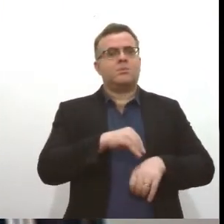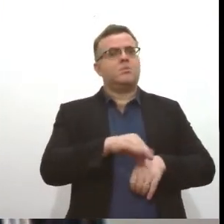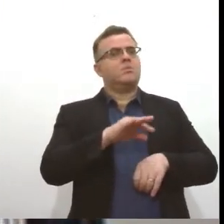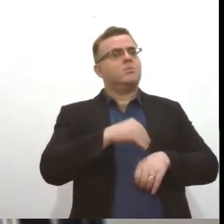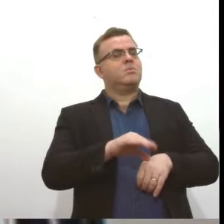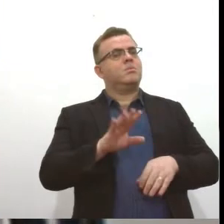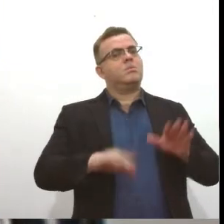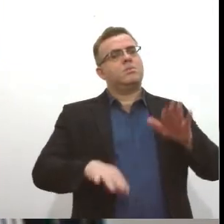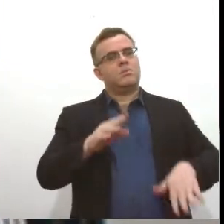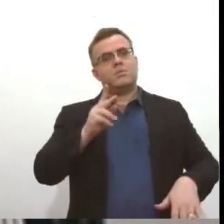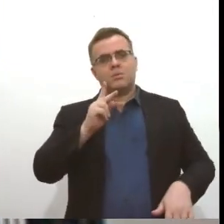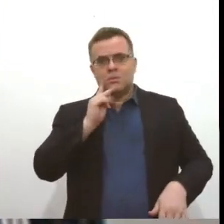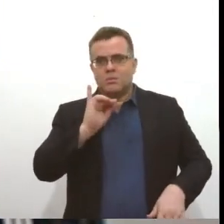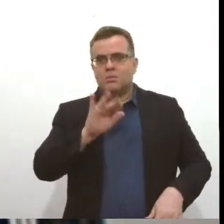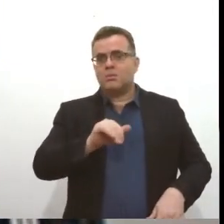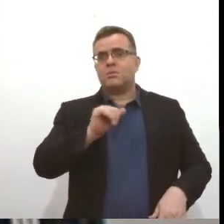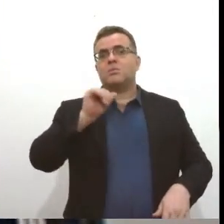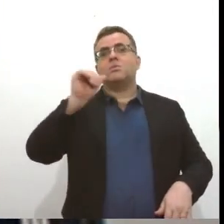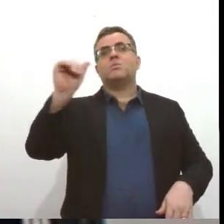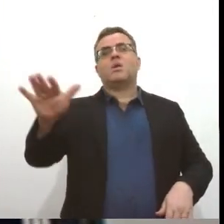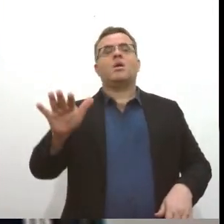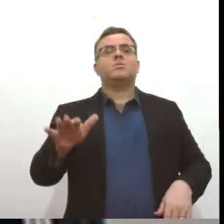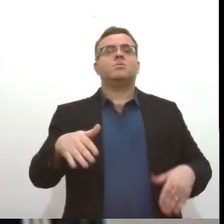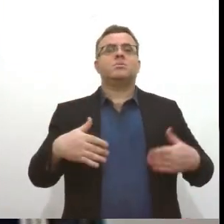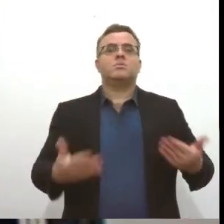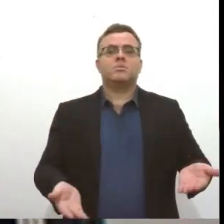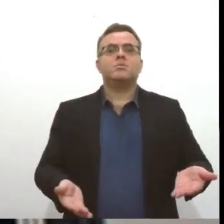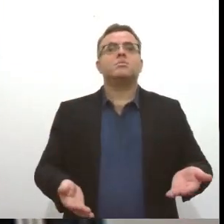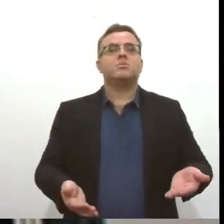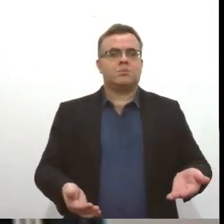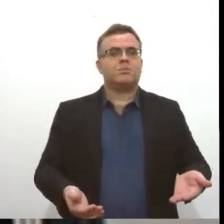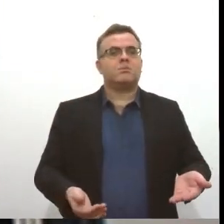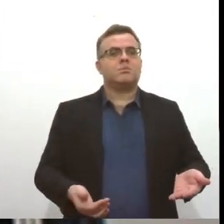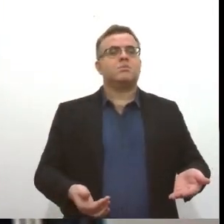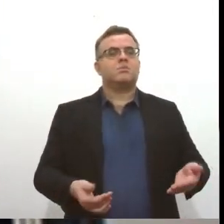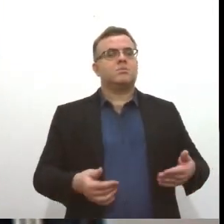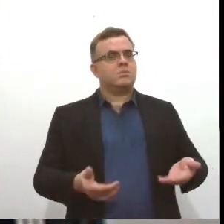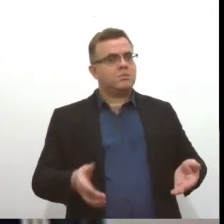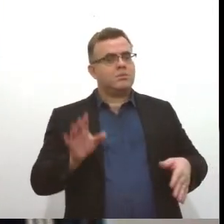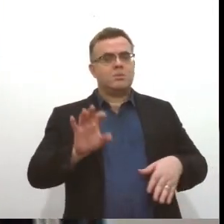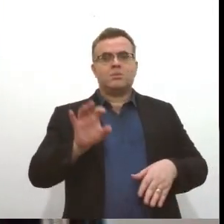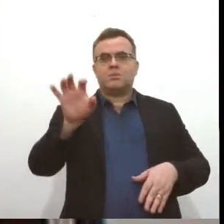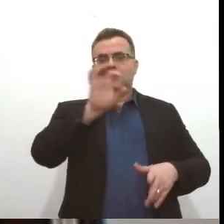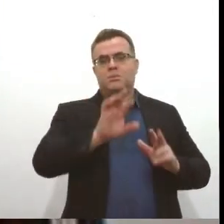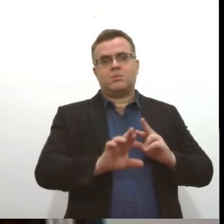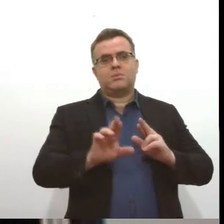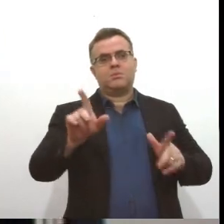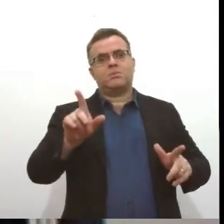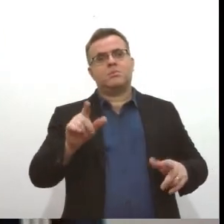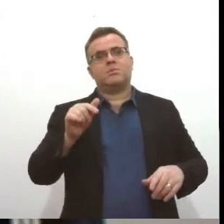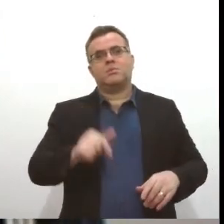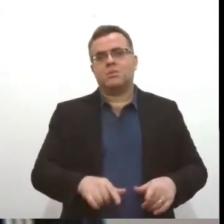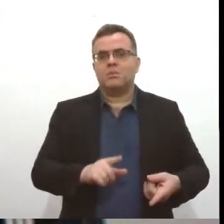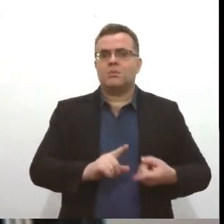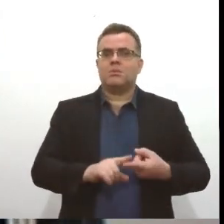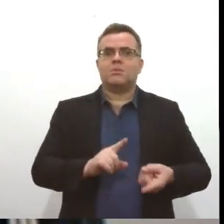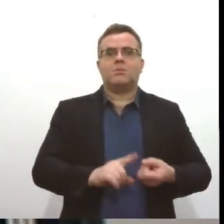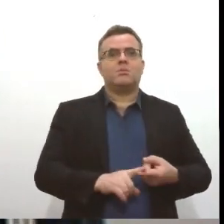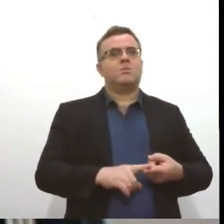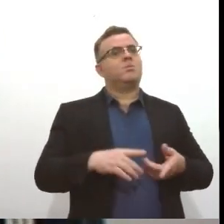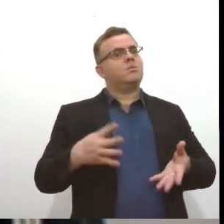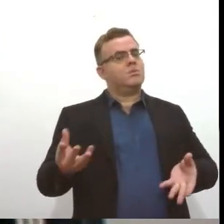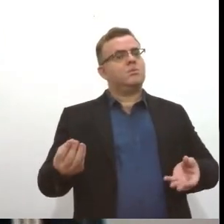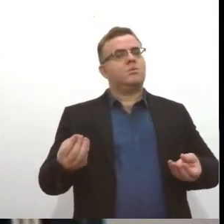pais resistem em outras cidades e residem até em outros estados. Tanto a gente faz aqui, como a gente recebe também